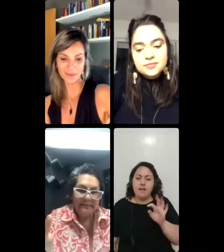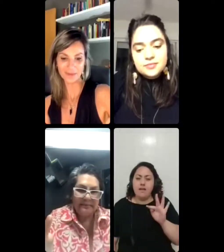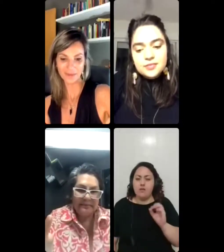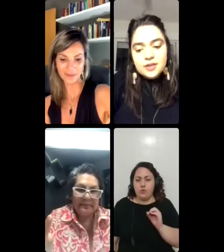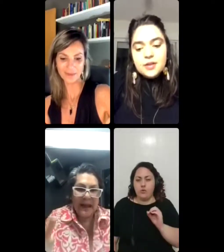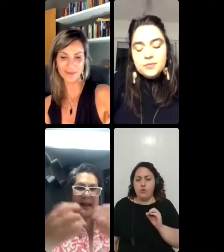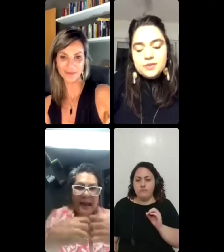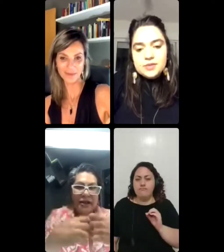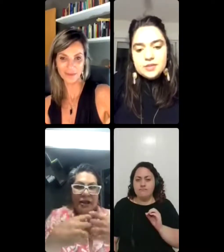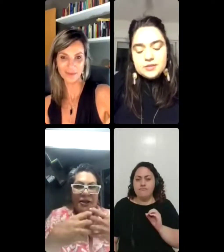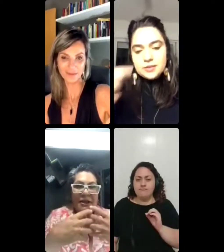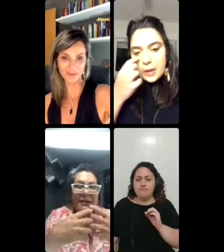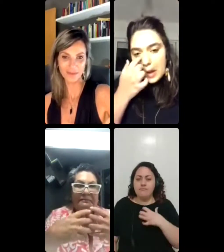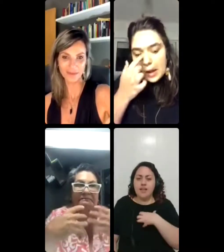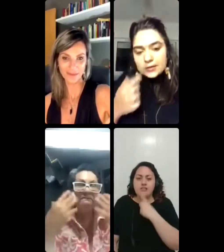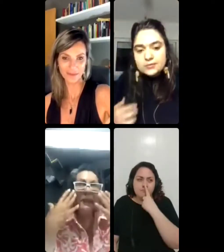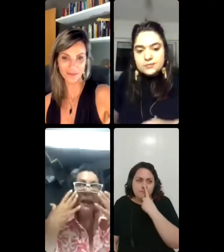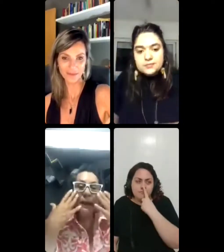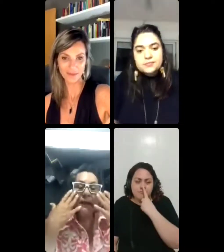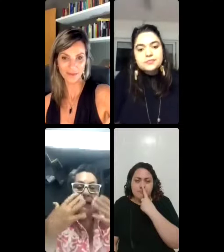dele, né? A gente